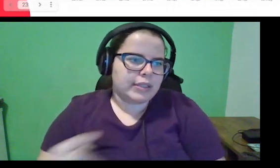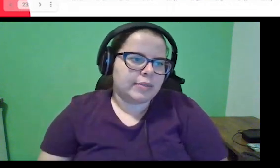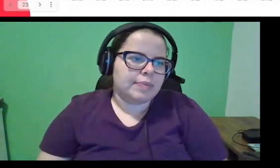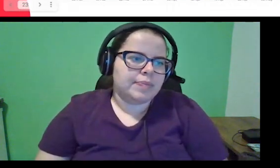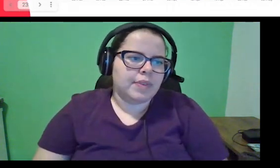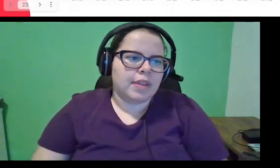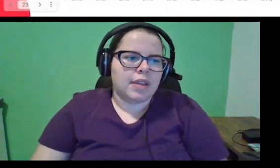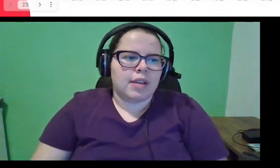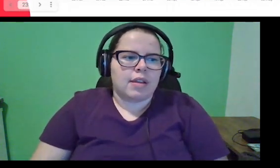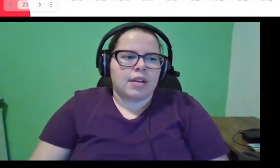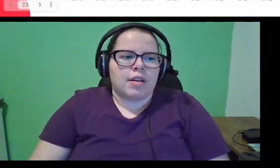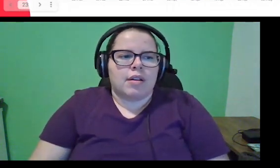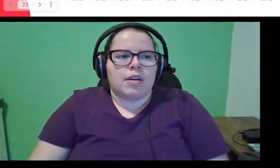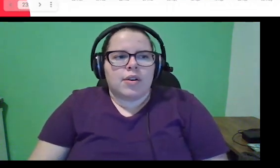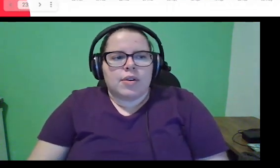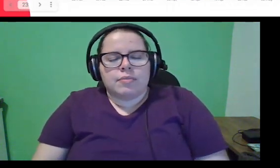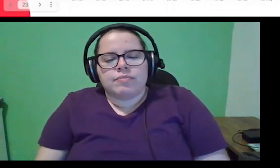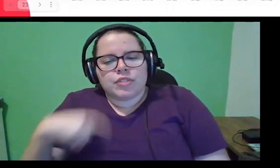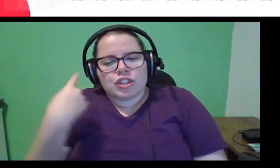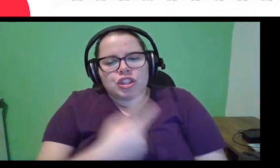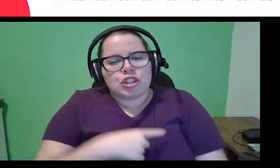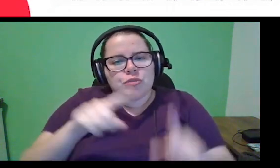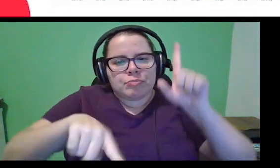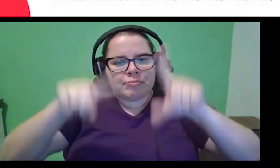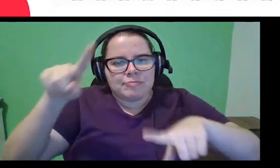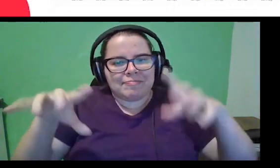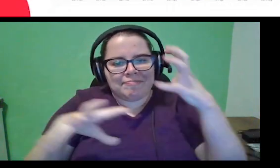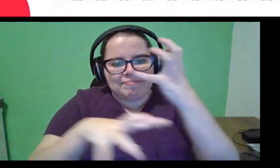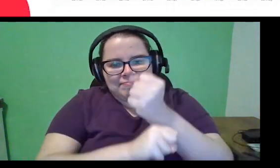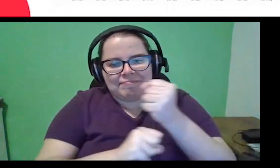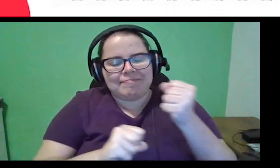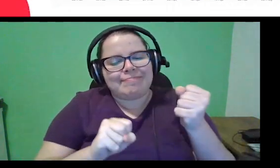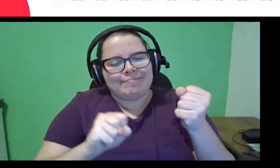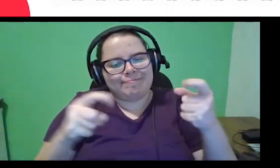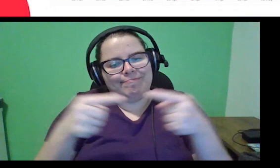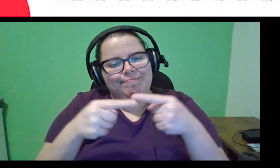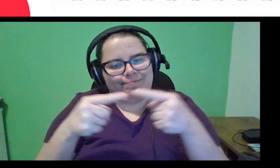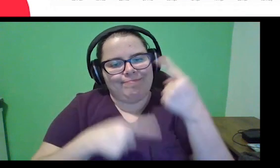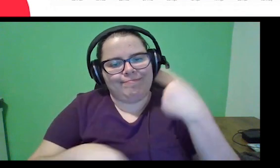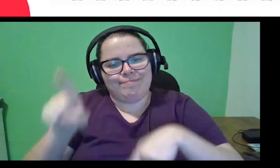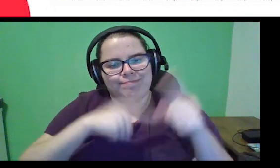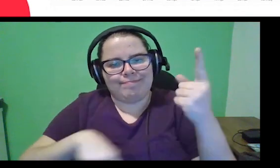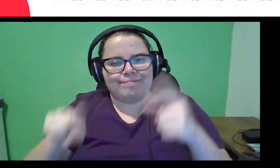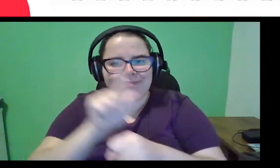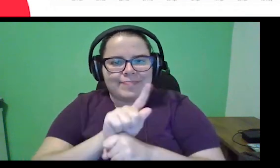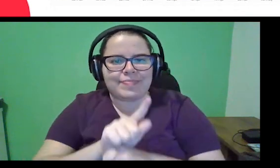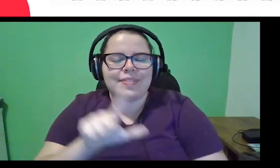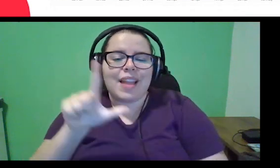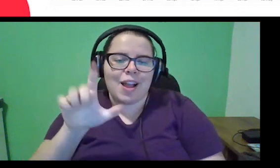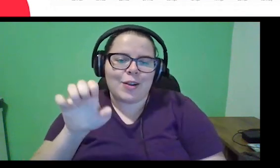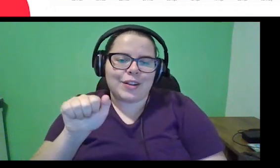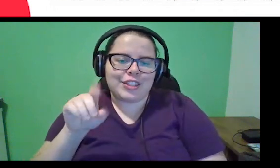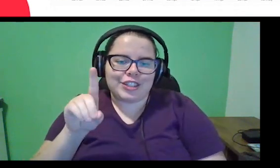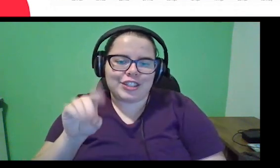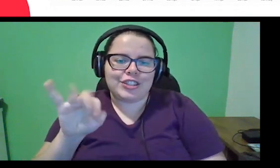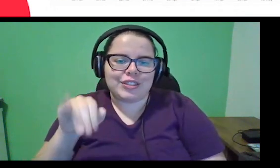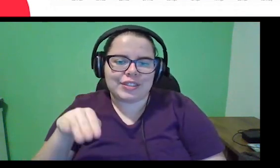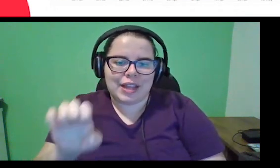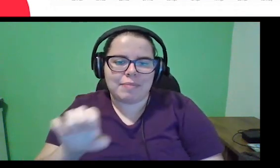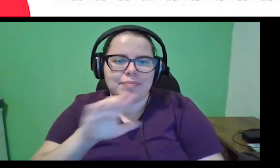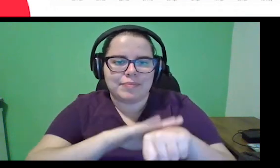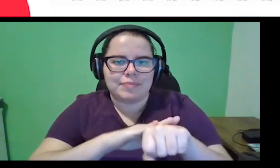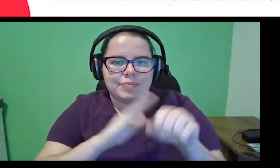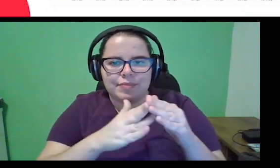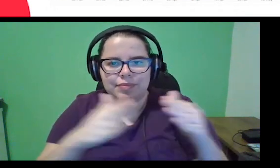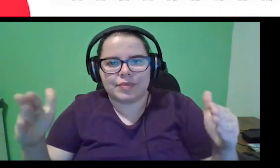Mais uma métrica que a gente olha bastante, né, que também faz parte da gestão do fluxo, é o lead time, que é o